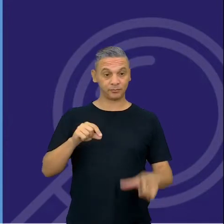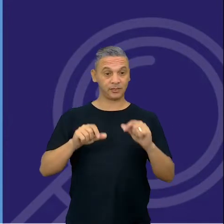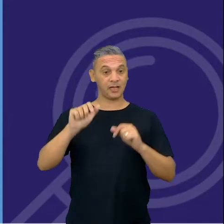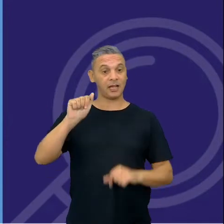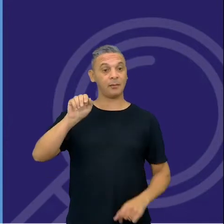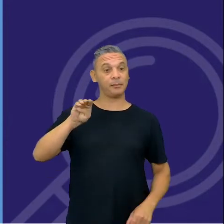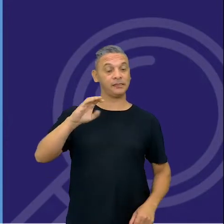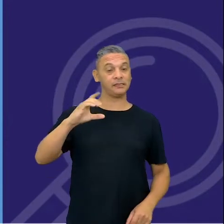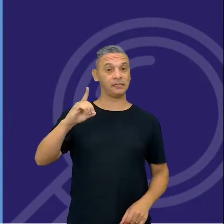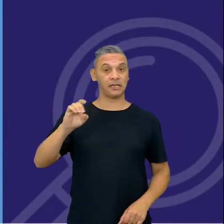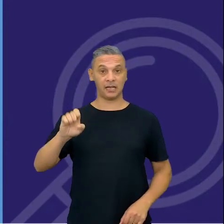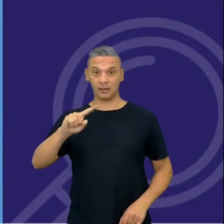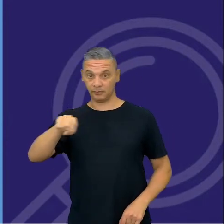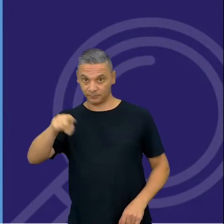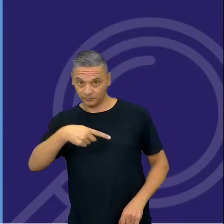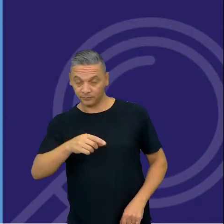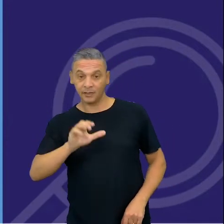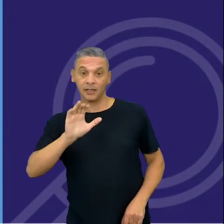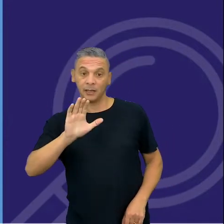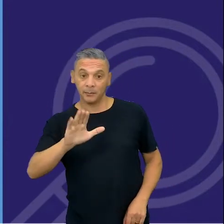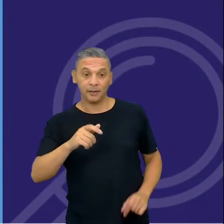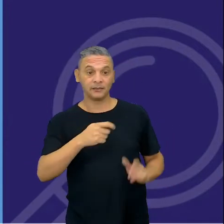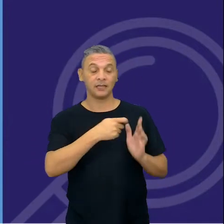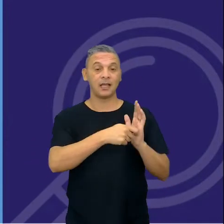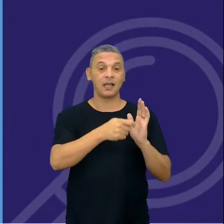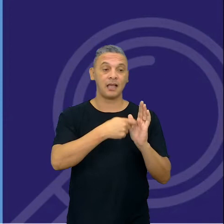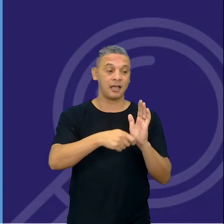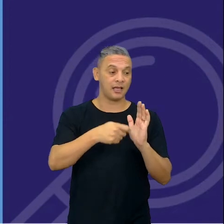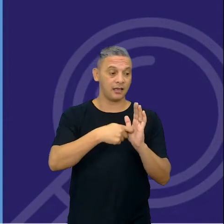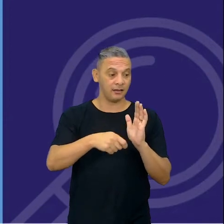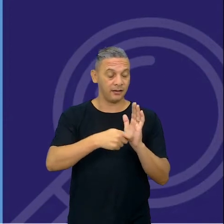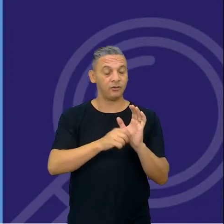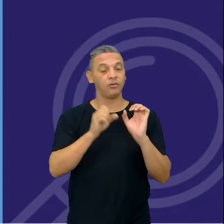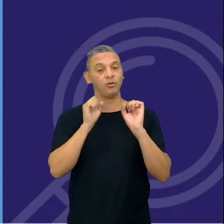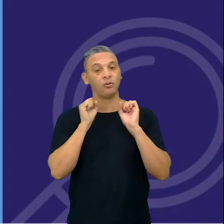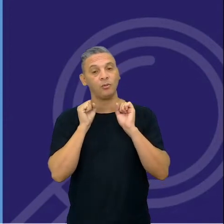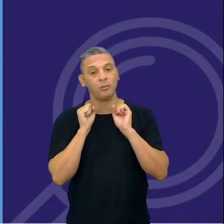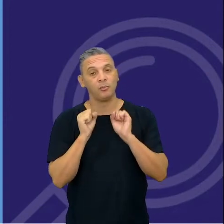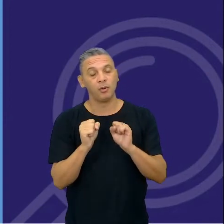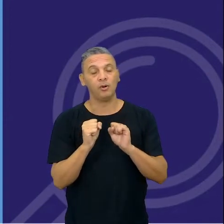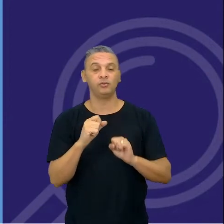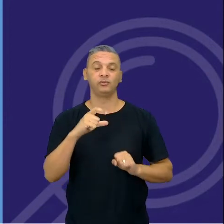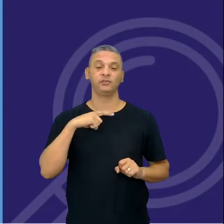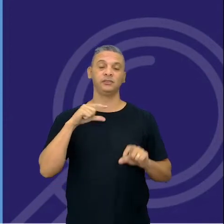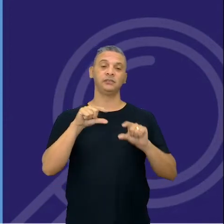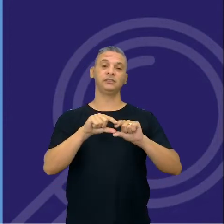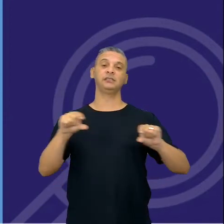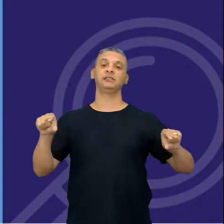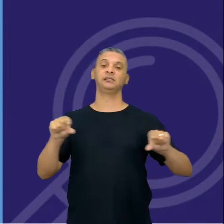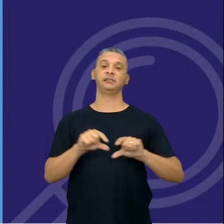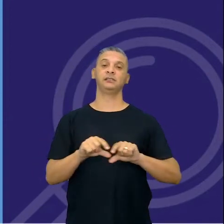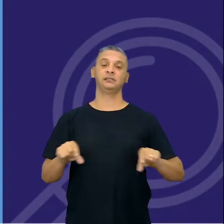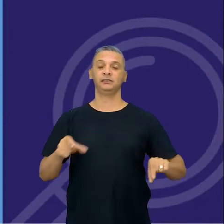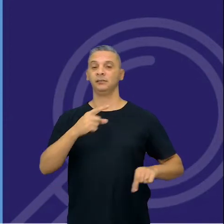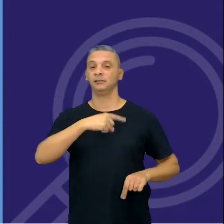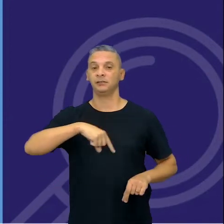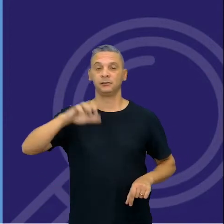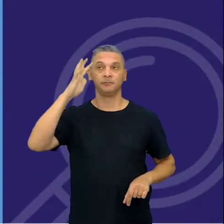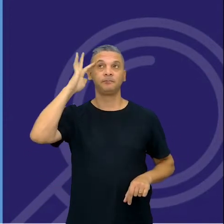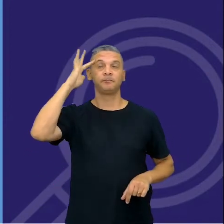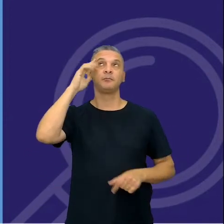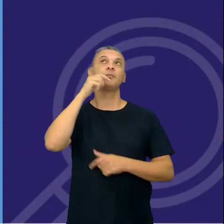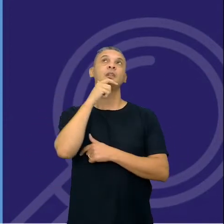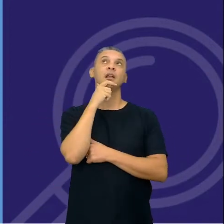mas que o caderno do estudante trazer essas linhas nos leva a